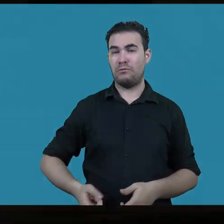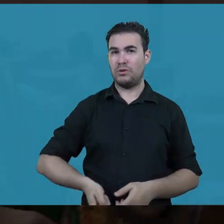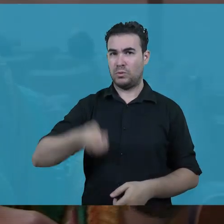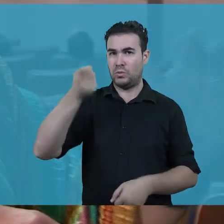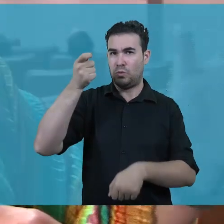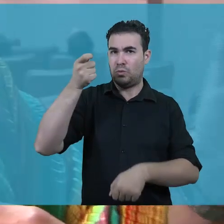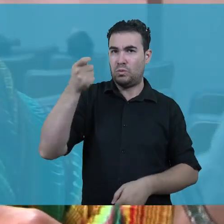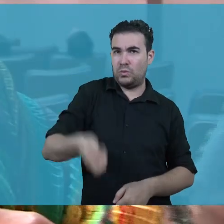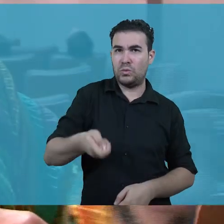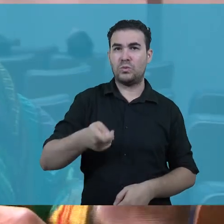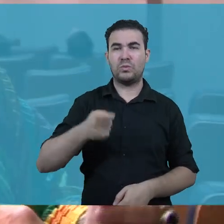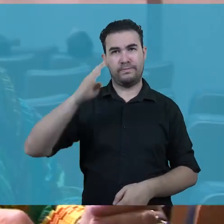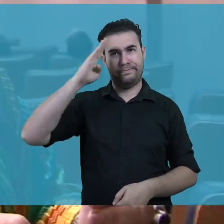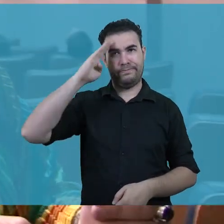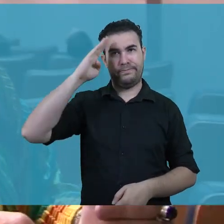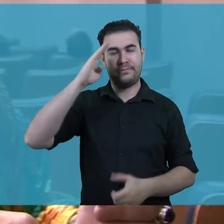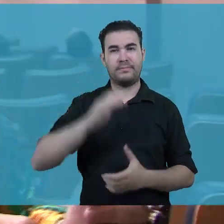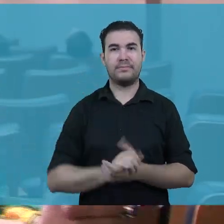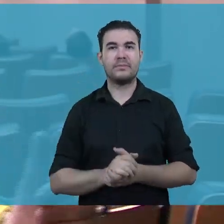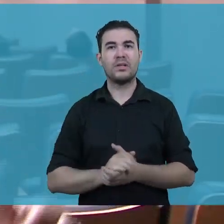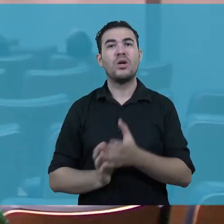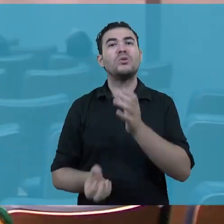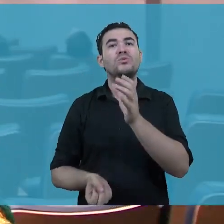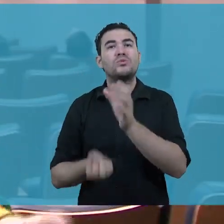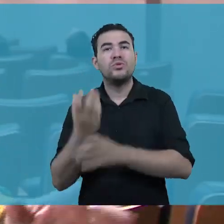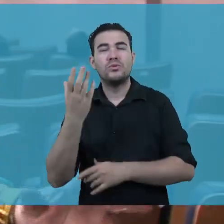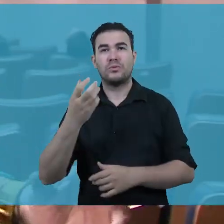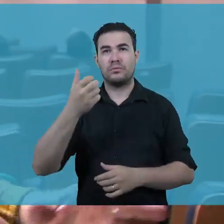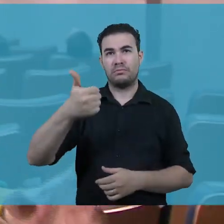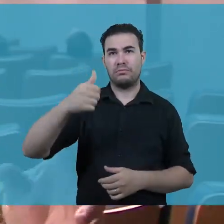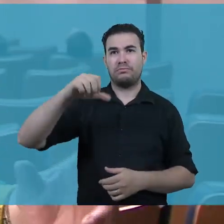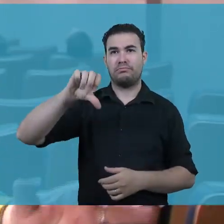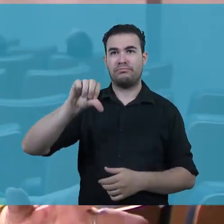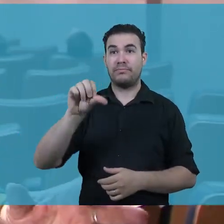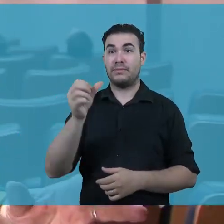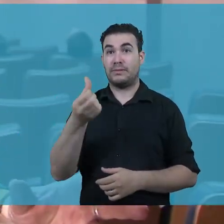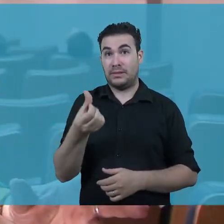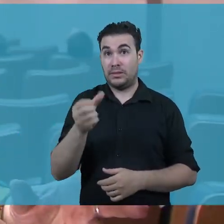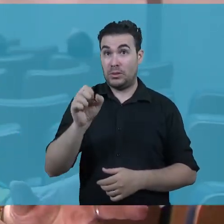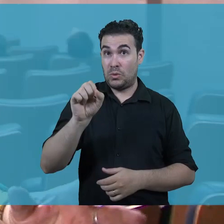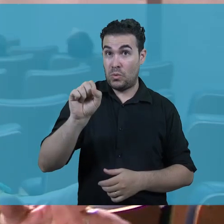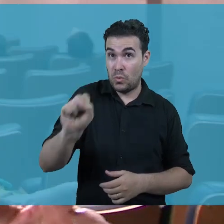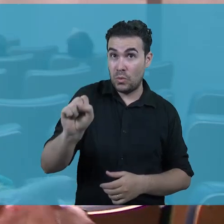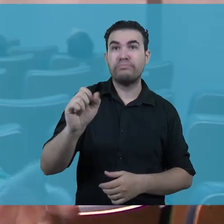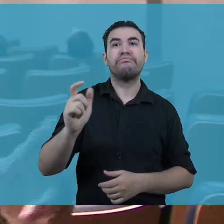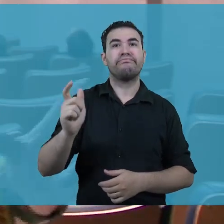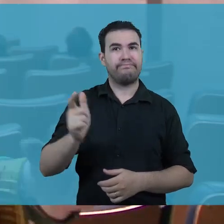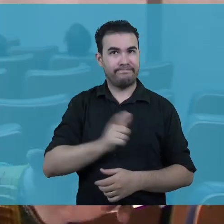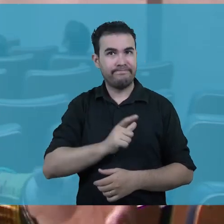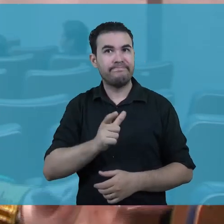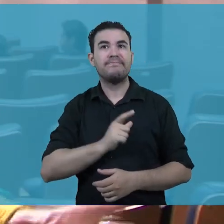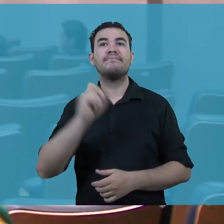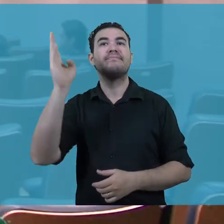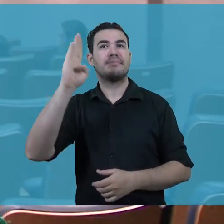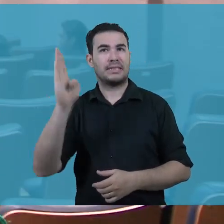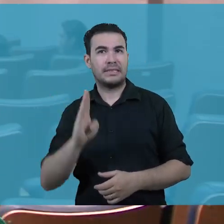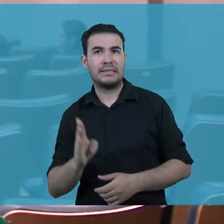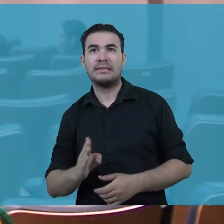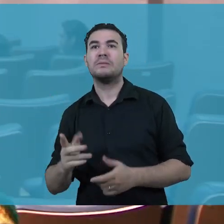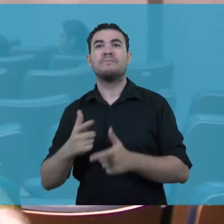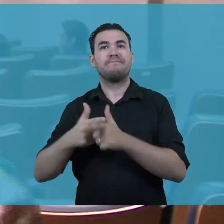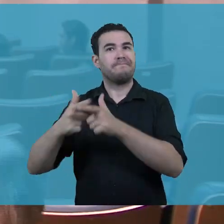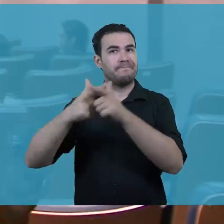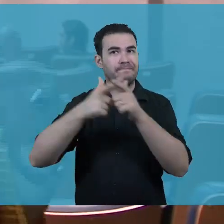militar. O curso surge em 1968, em pleno contexto da ditadura. O curso surge nesse